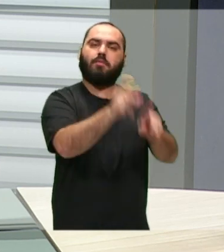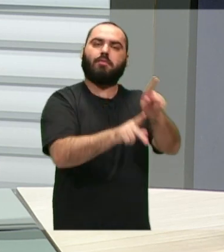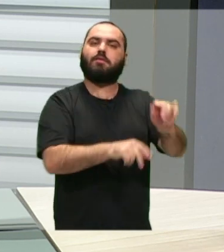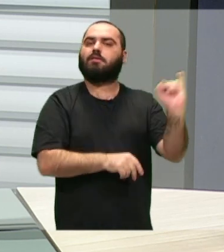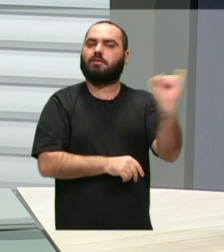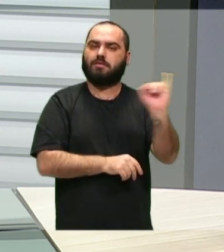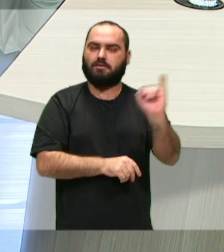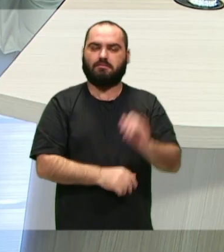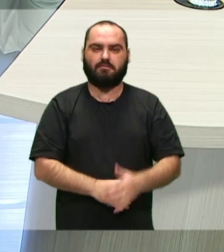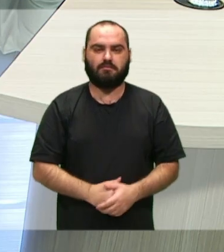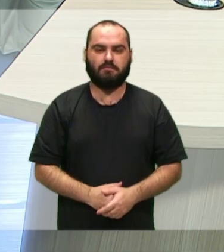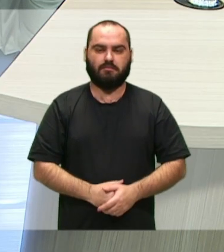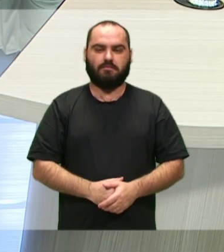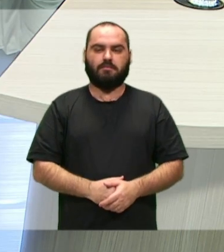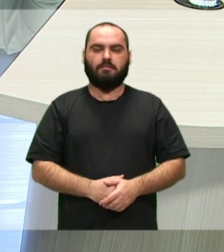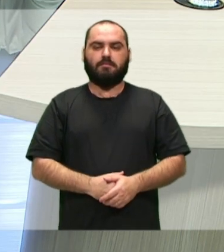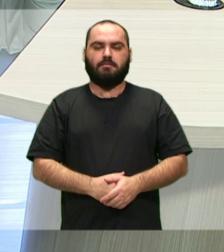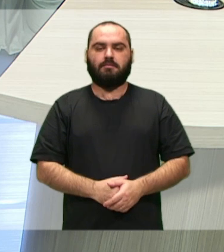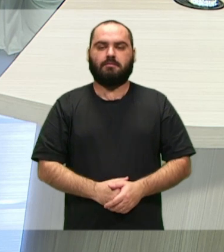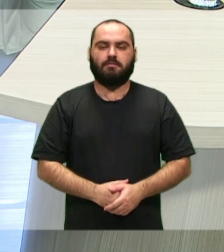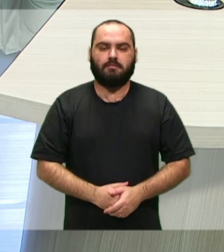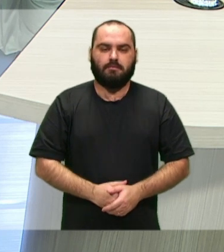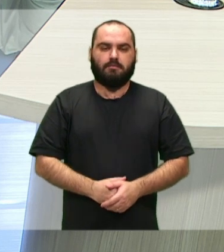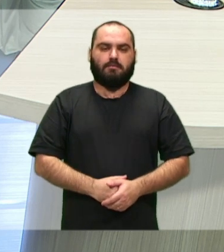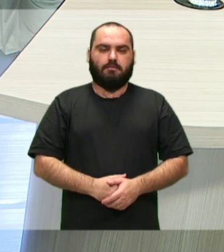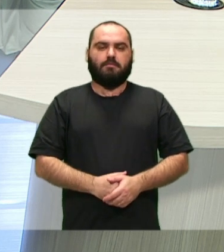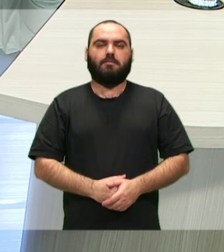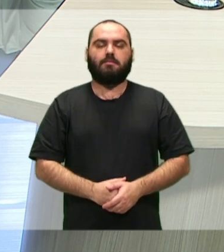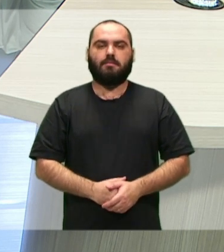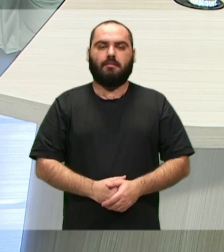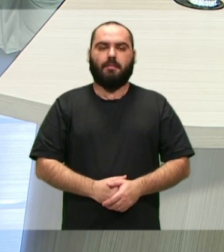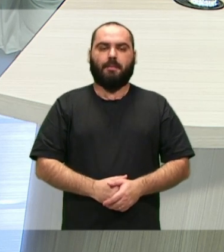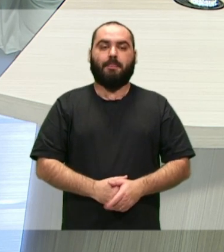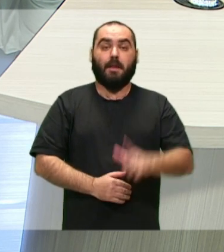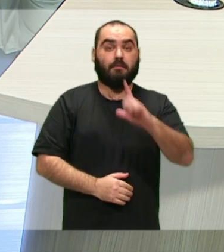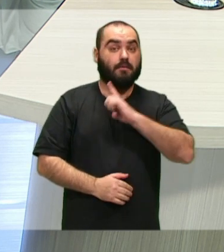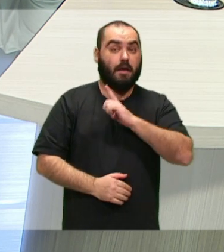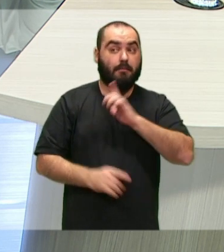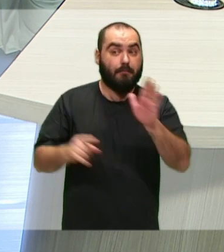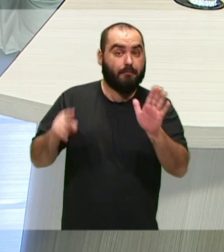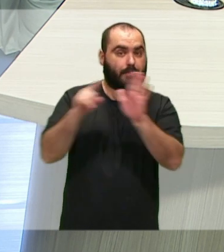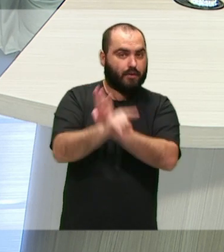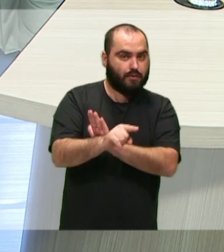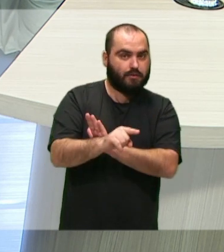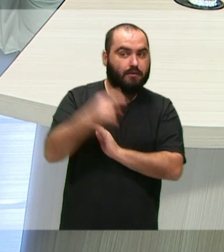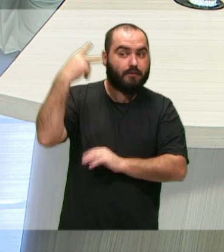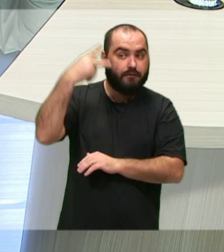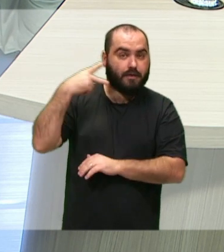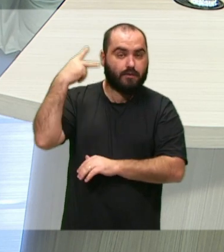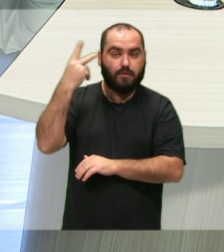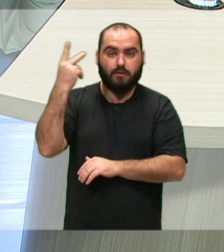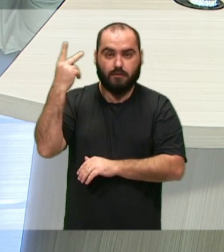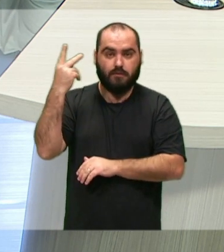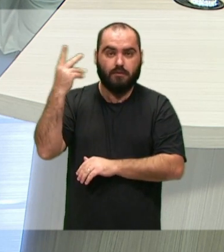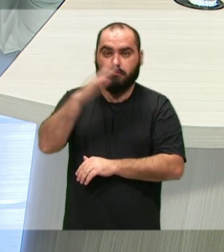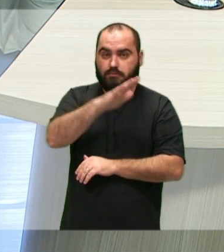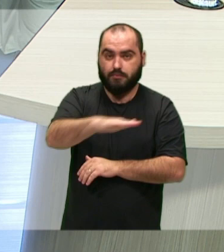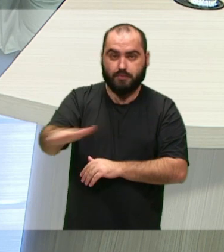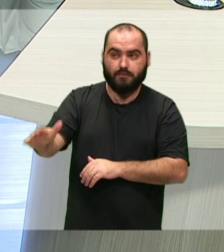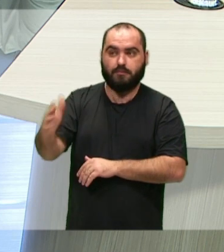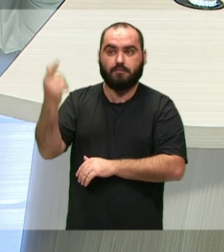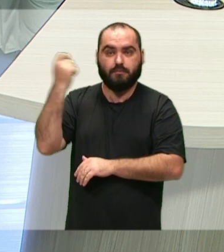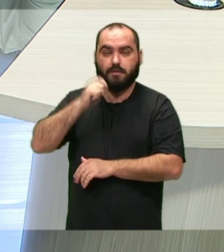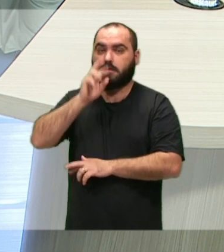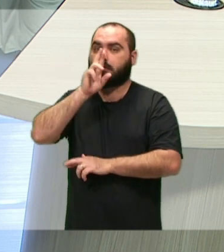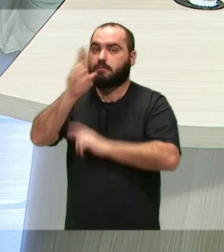ponto de vista da cidadania. Falando nos vereadores mirins, presidente, nós temos perguntas formuladas por eles aqui para serem respondidas no Fala,